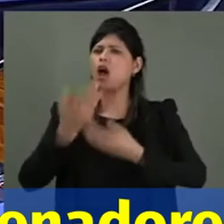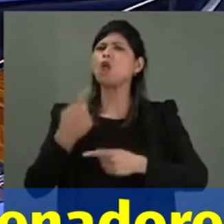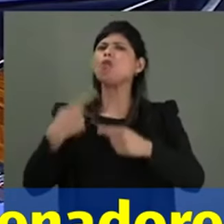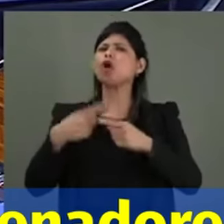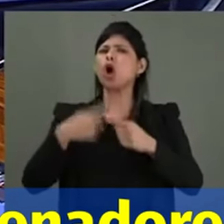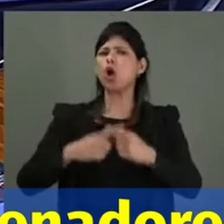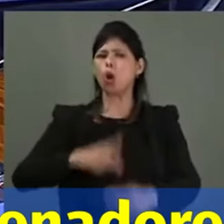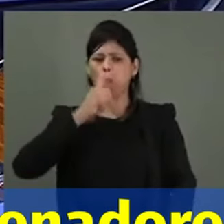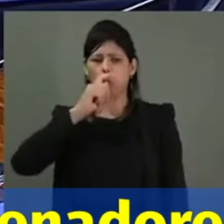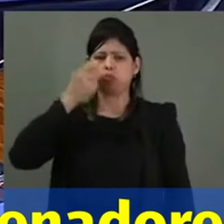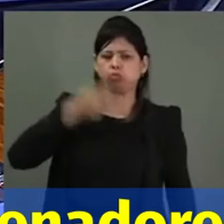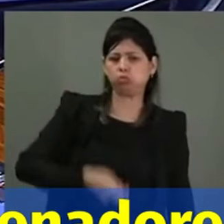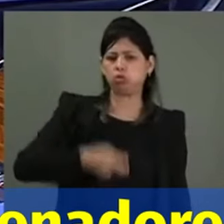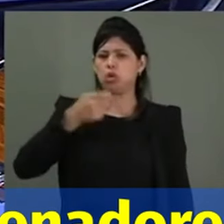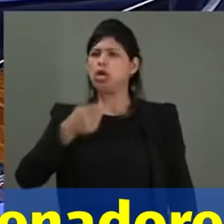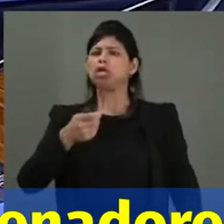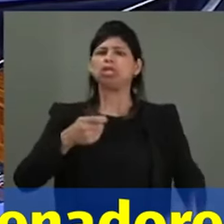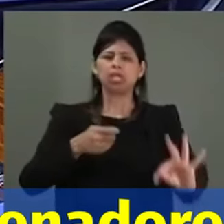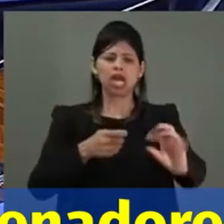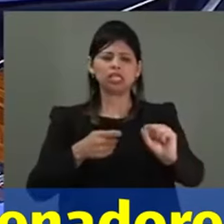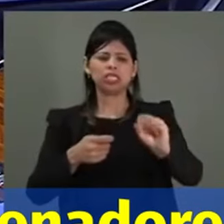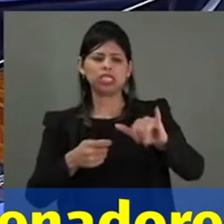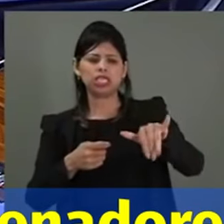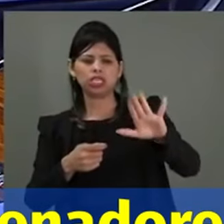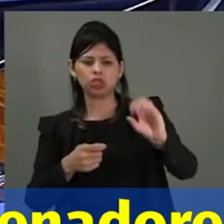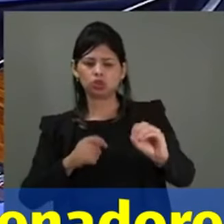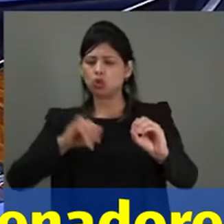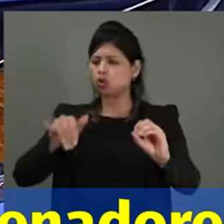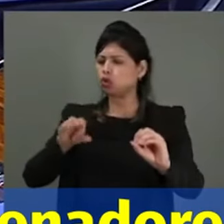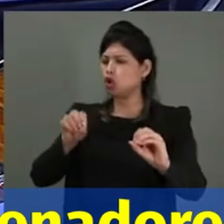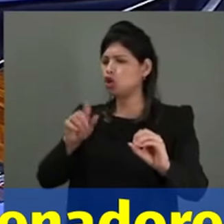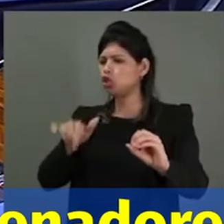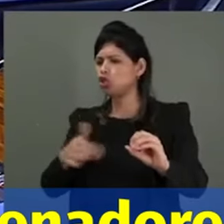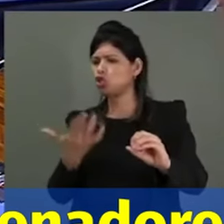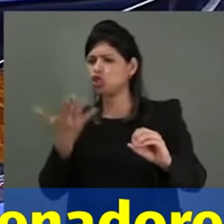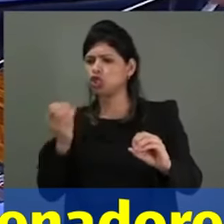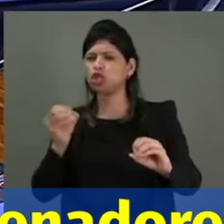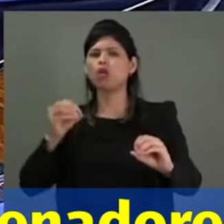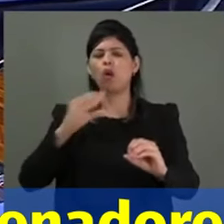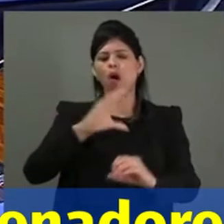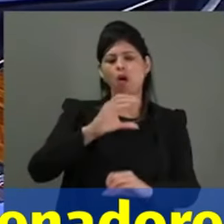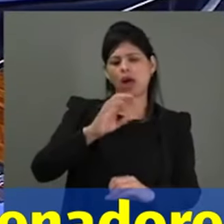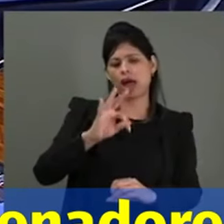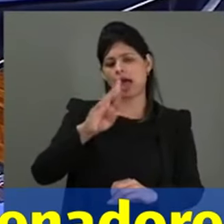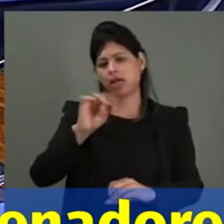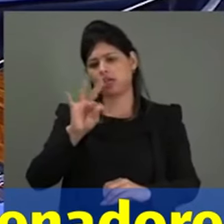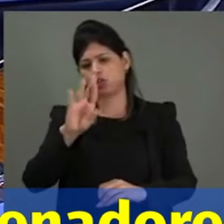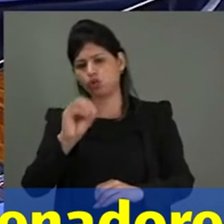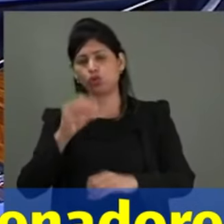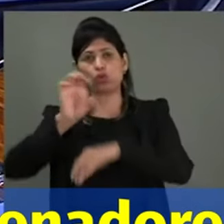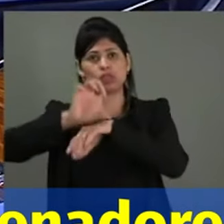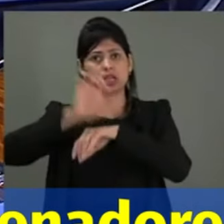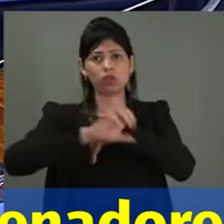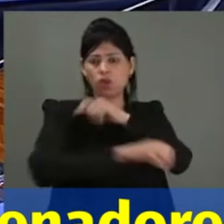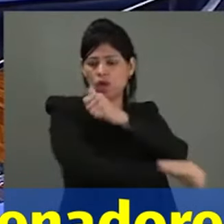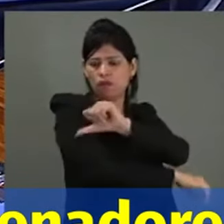como o Taciso, como o Jorginho, como o Castro no Rio de Janeiro, sabe de que vão manter as escolas cívicas e militares?